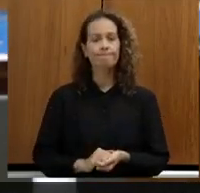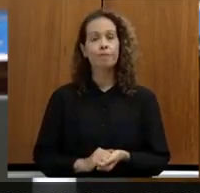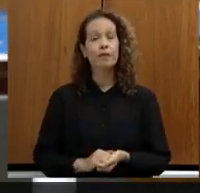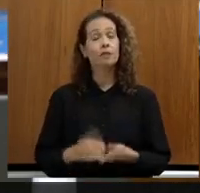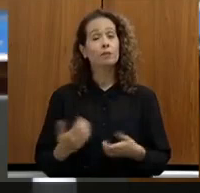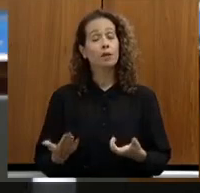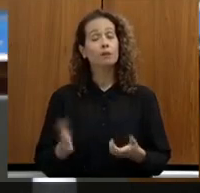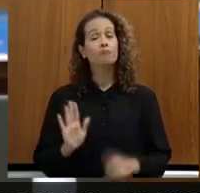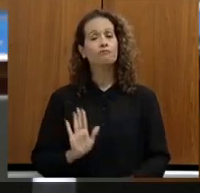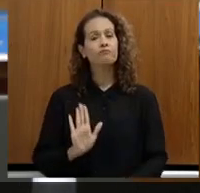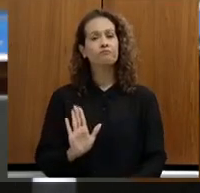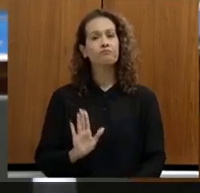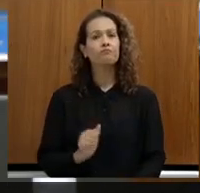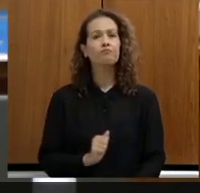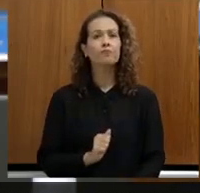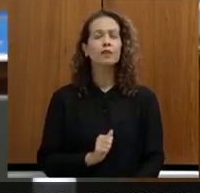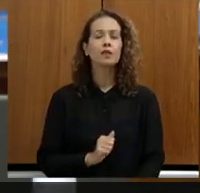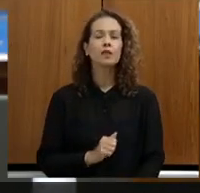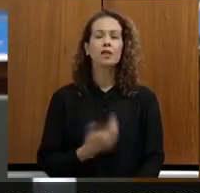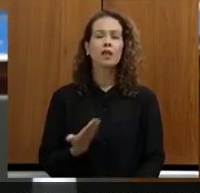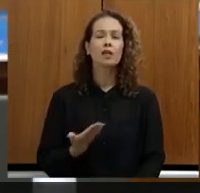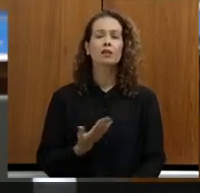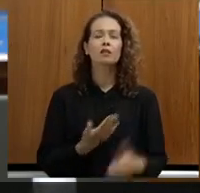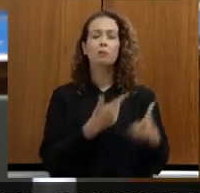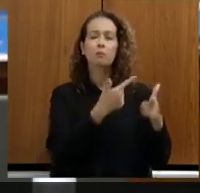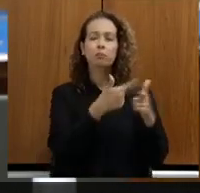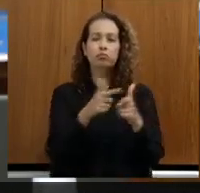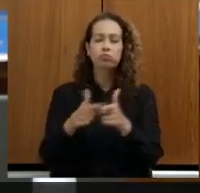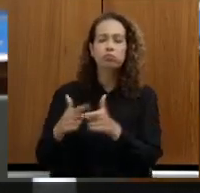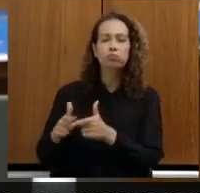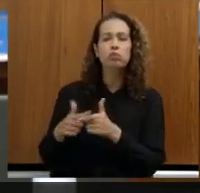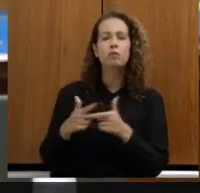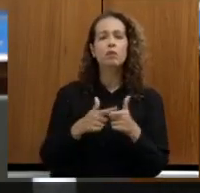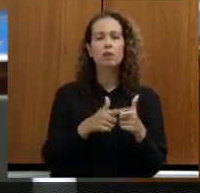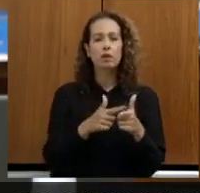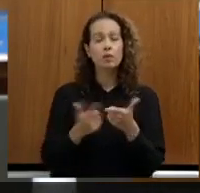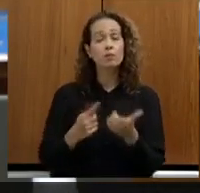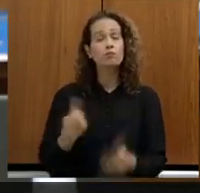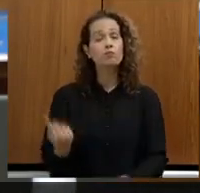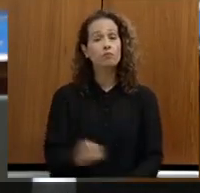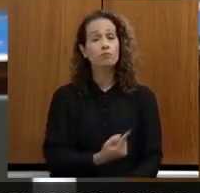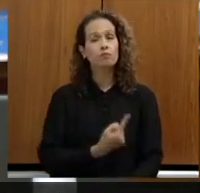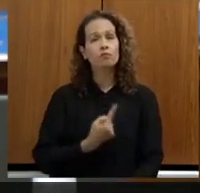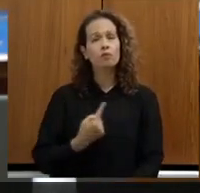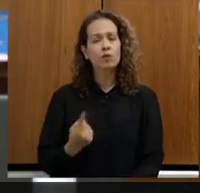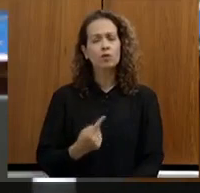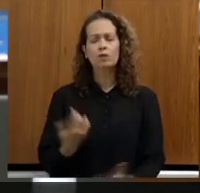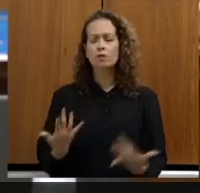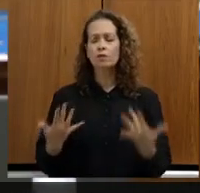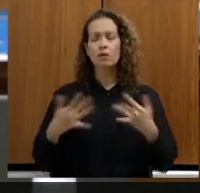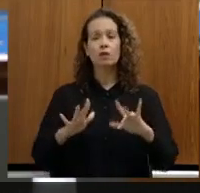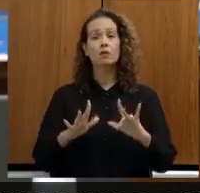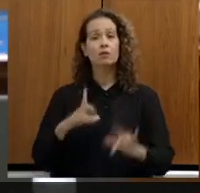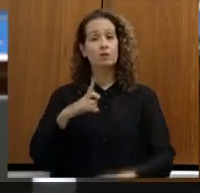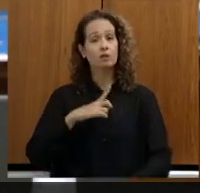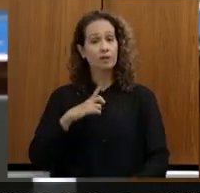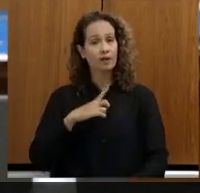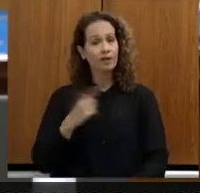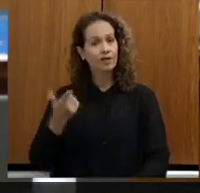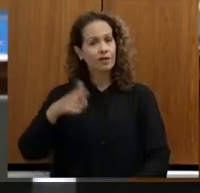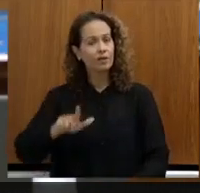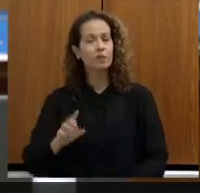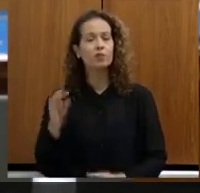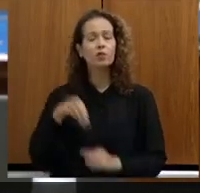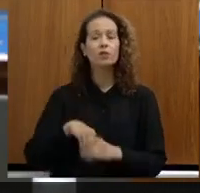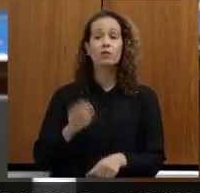lado, esses desastres que nós, de fato, não queremos que ocorra mais no nosso Estado,